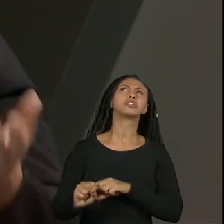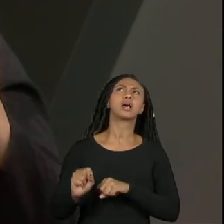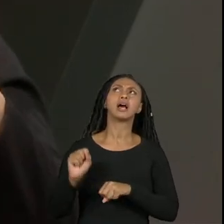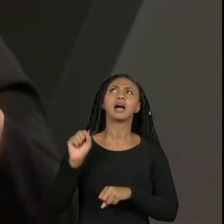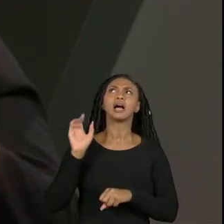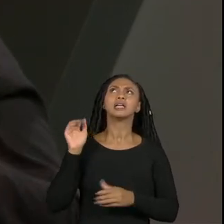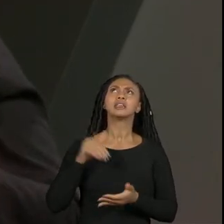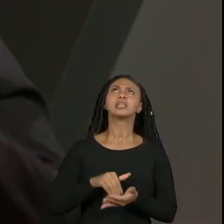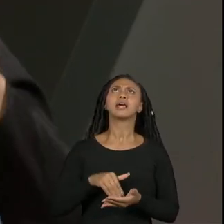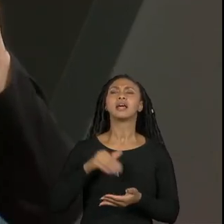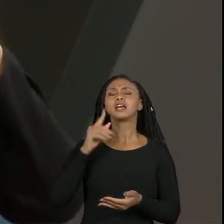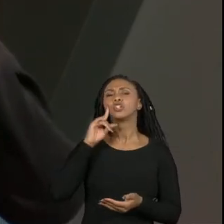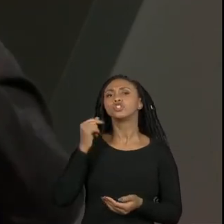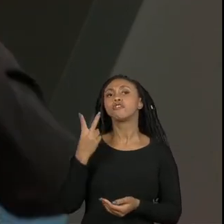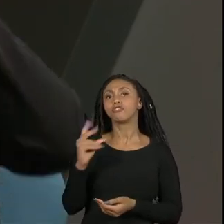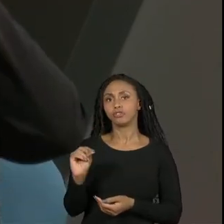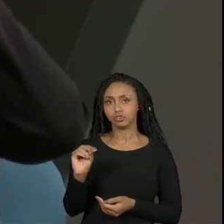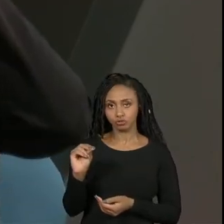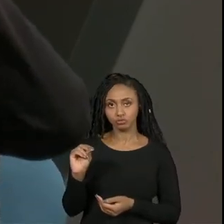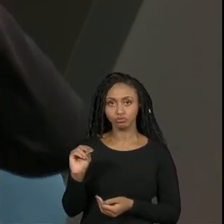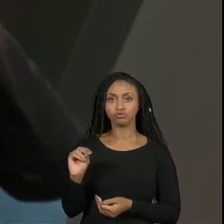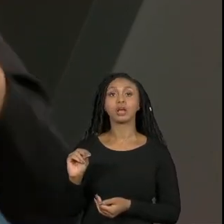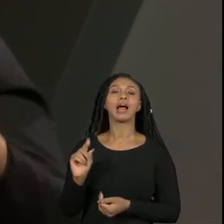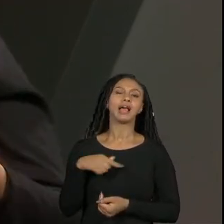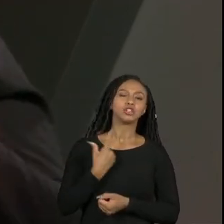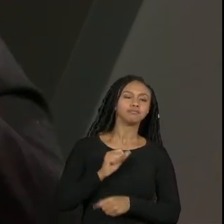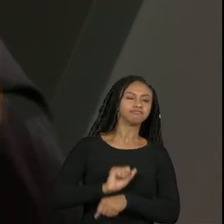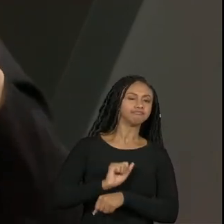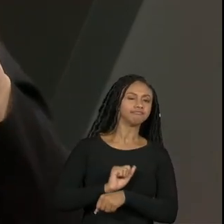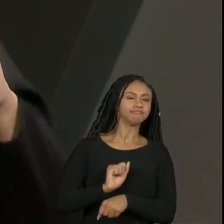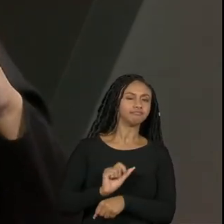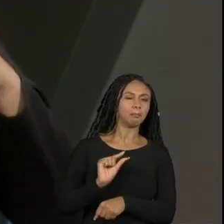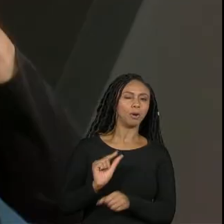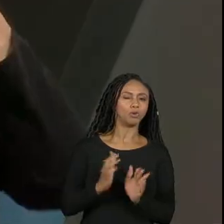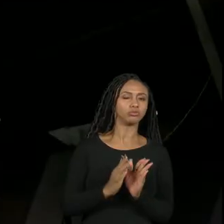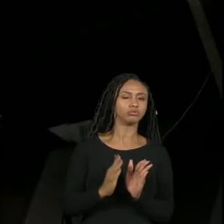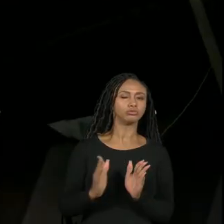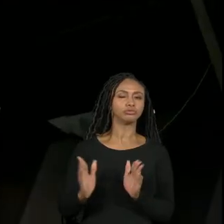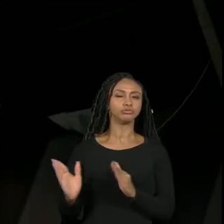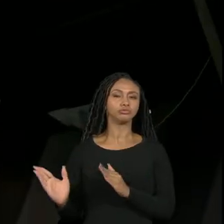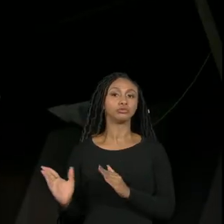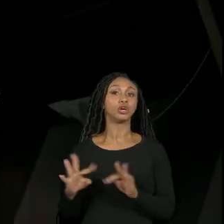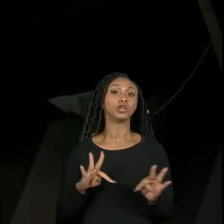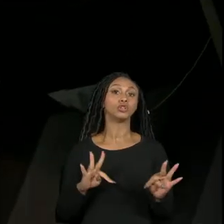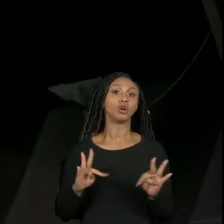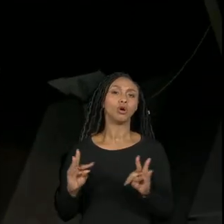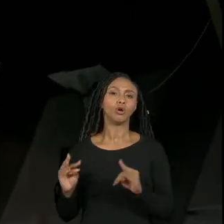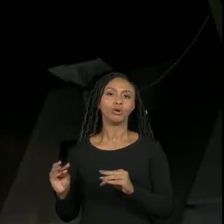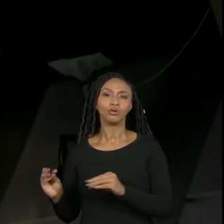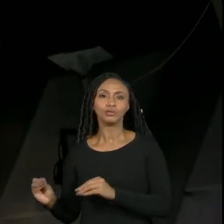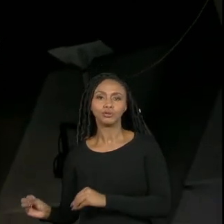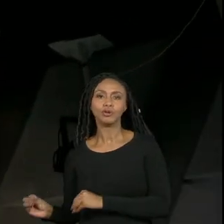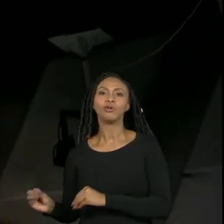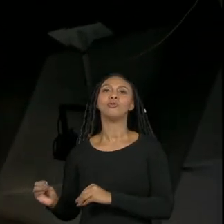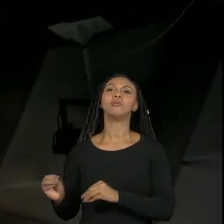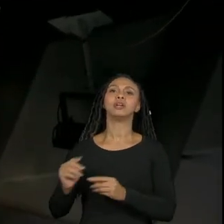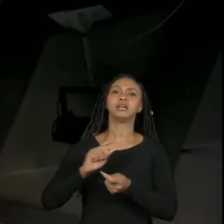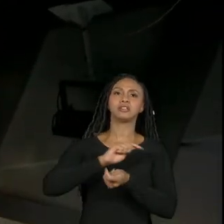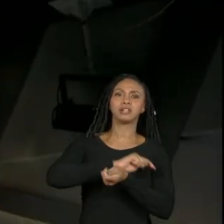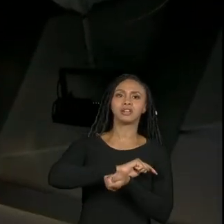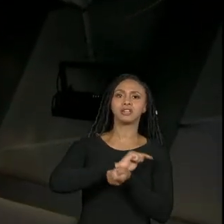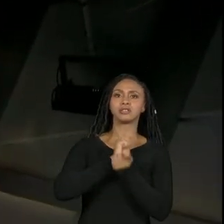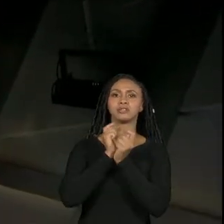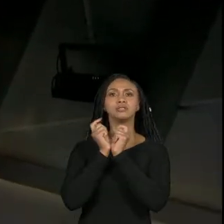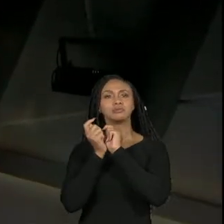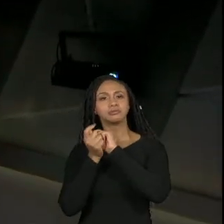dias úteis nesse começo a gente vai pedir um tempinho ainda maior porque todo mundo está se adaptando a essa nova demanda a